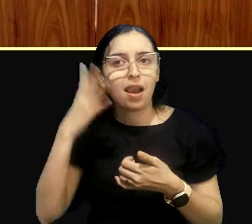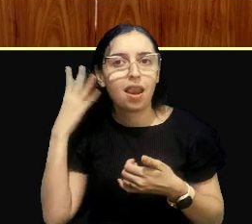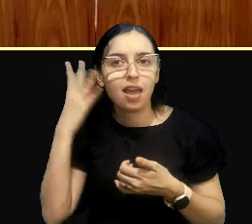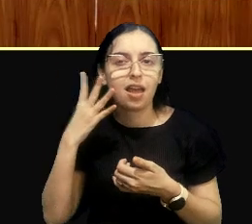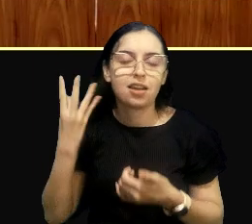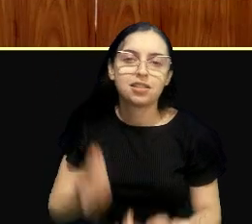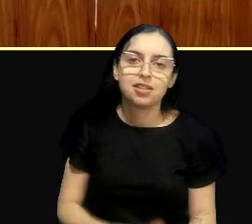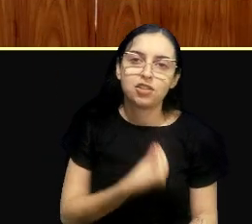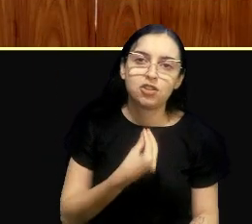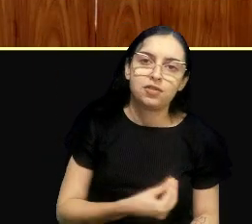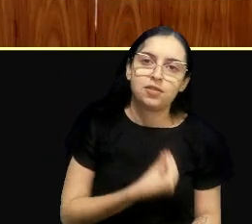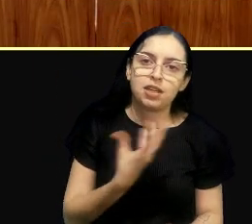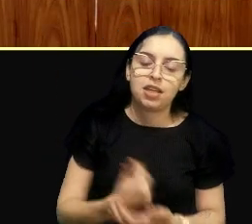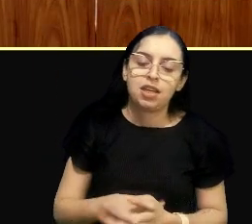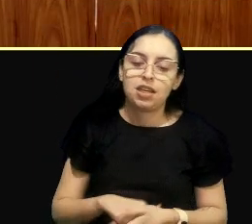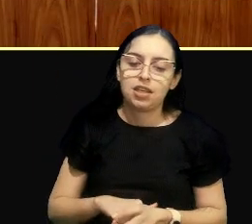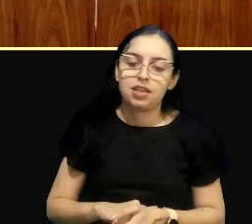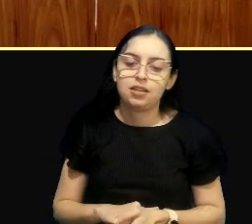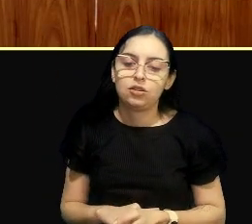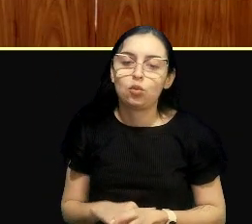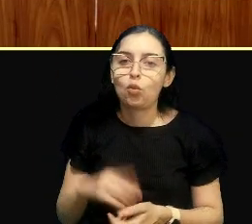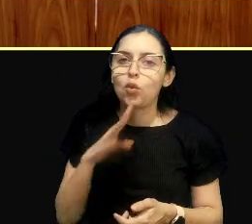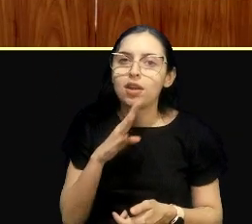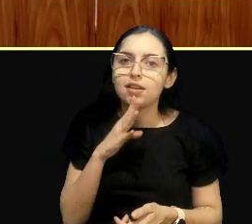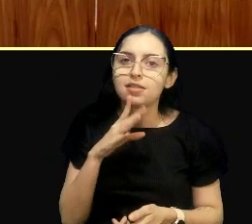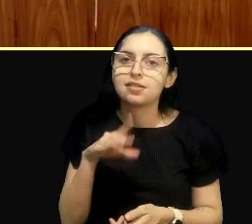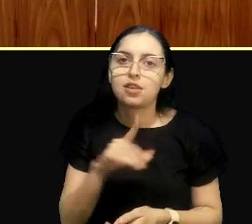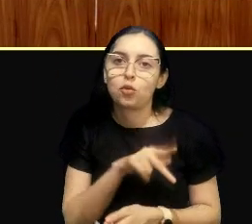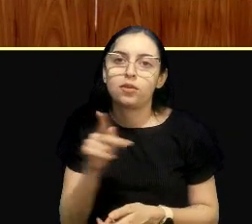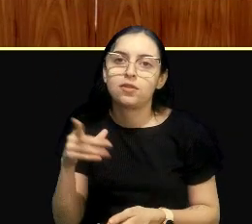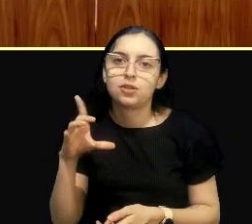aqui, de conhecer o Davi,